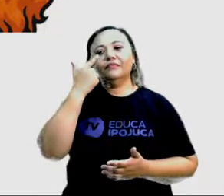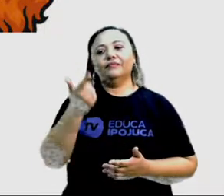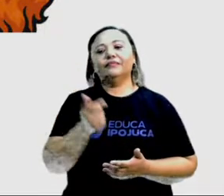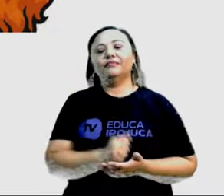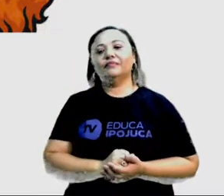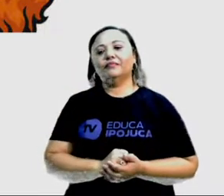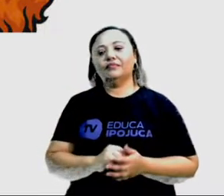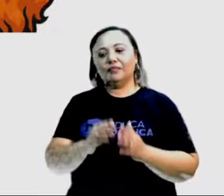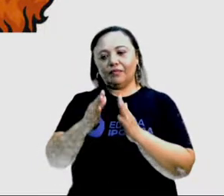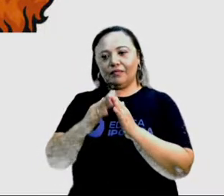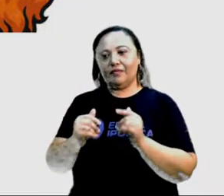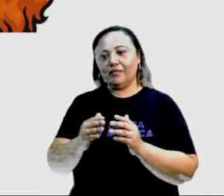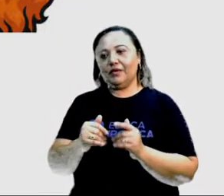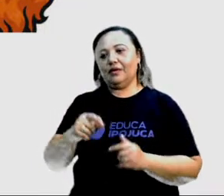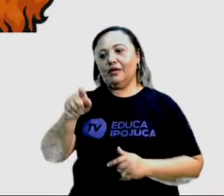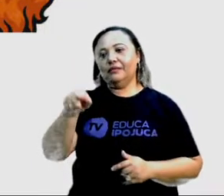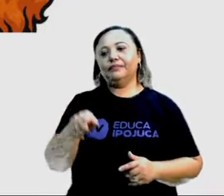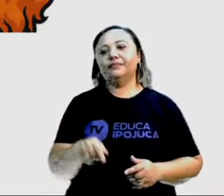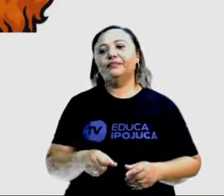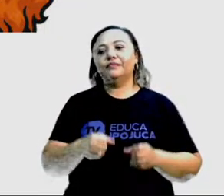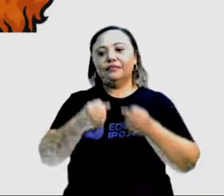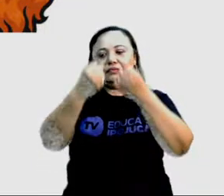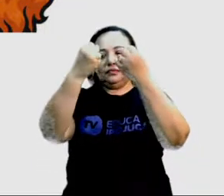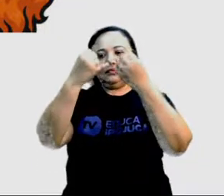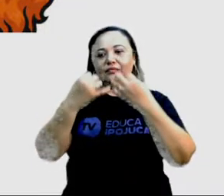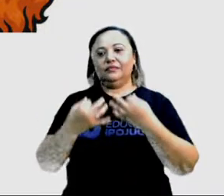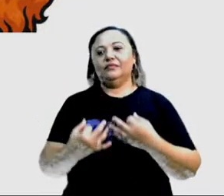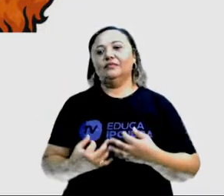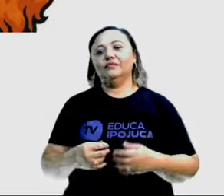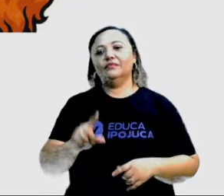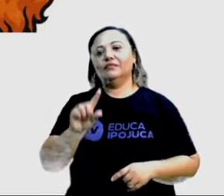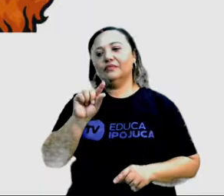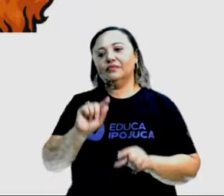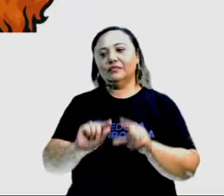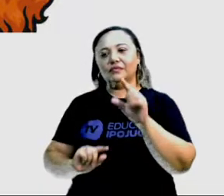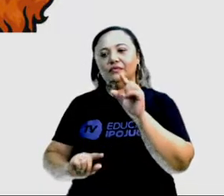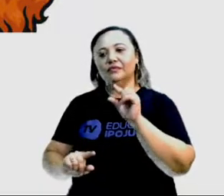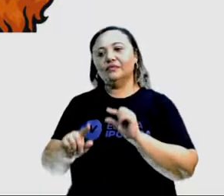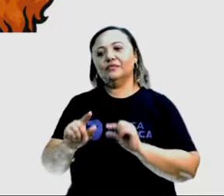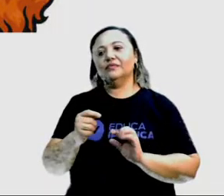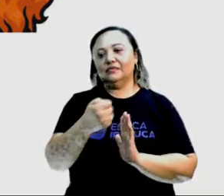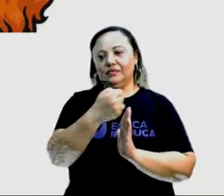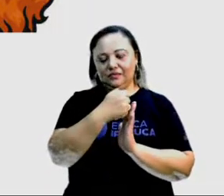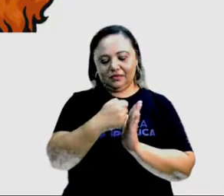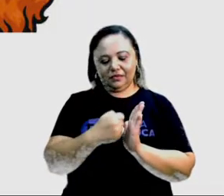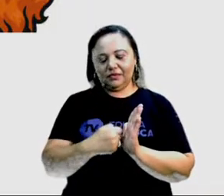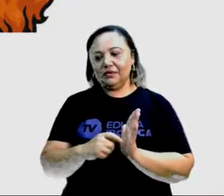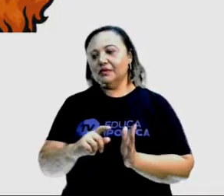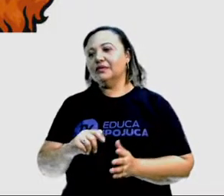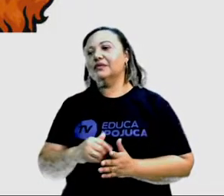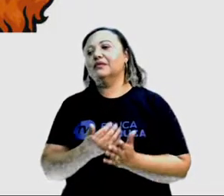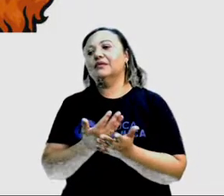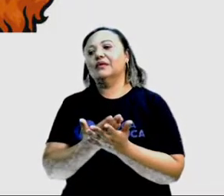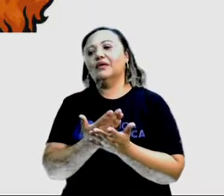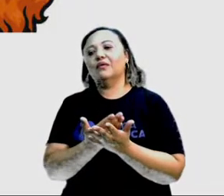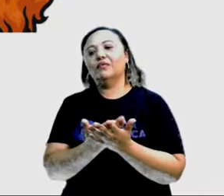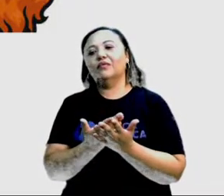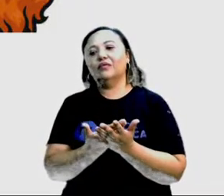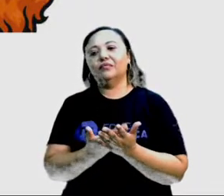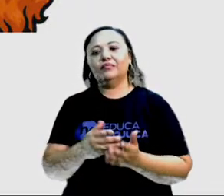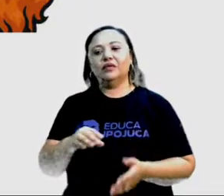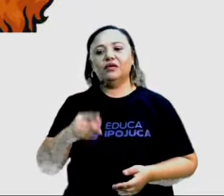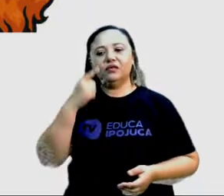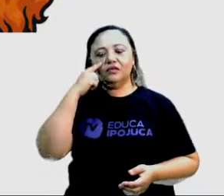Eu pedi que vocês escolhessem um dos modelos apresentados e tomassem nota da aula. A gente viu